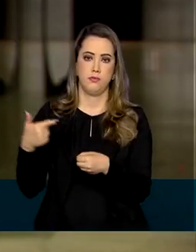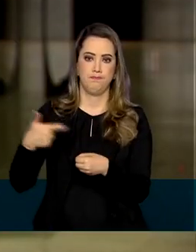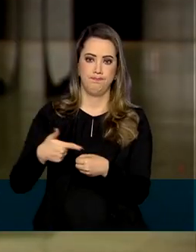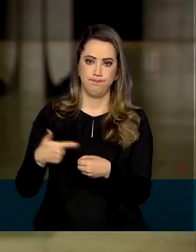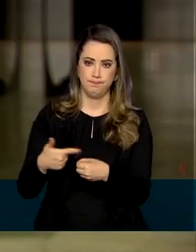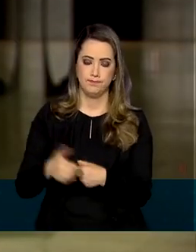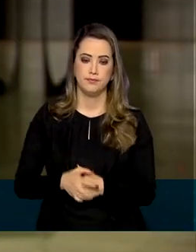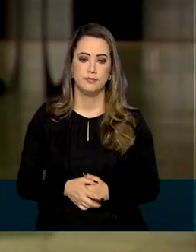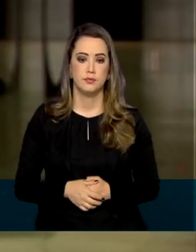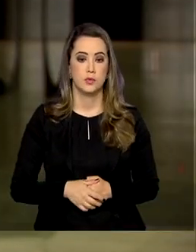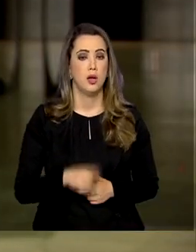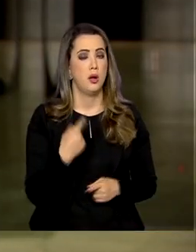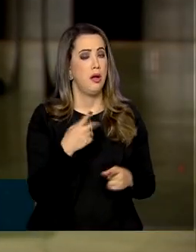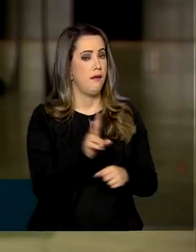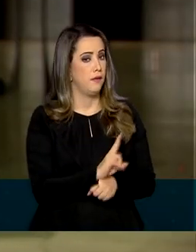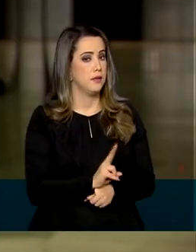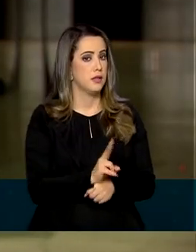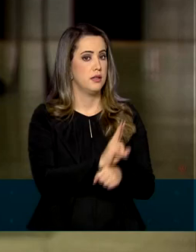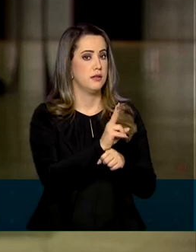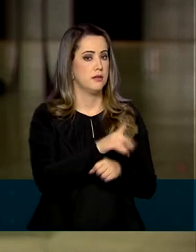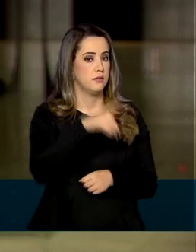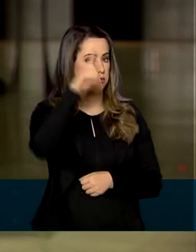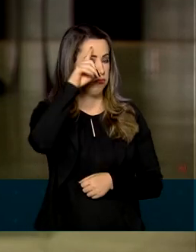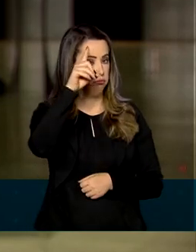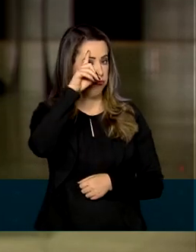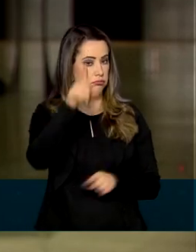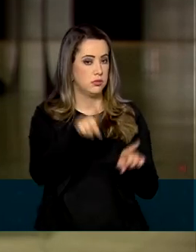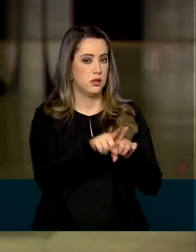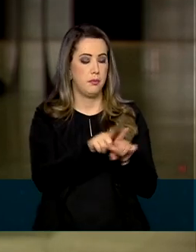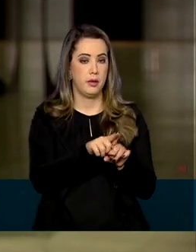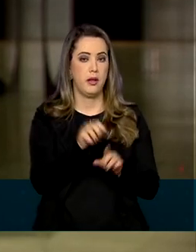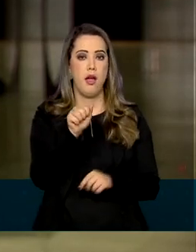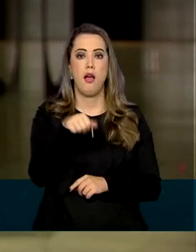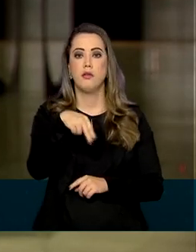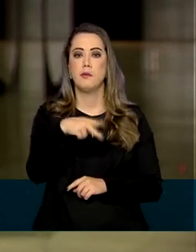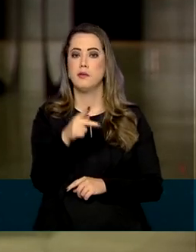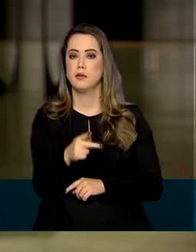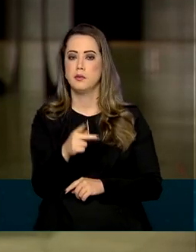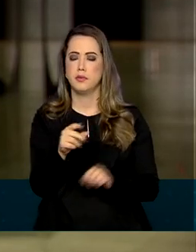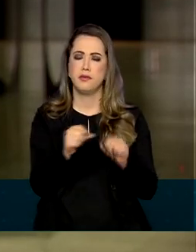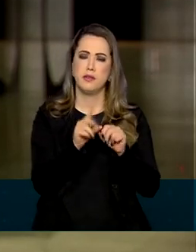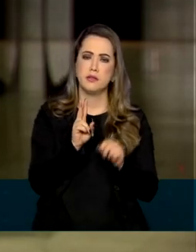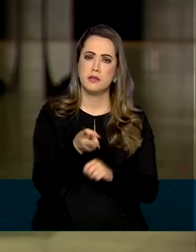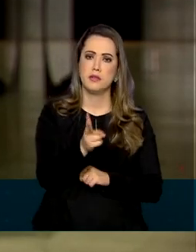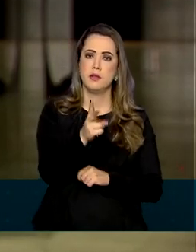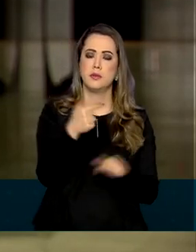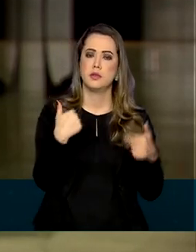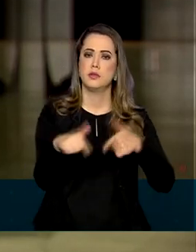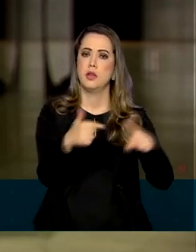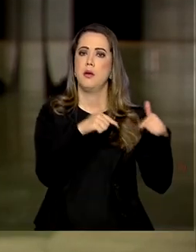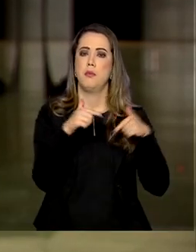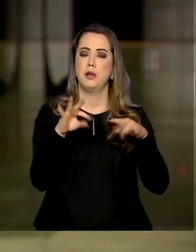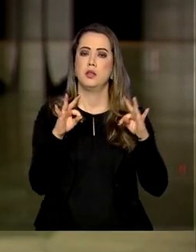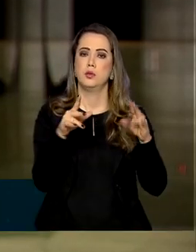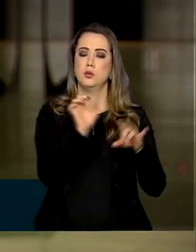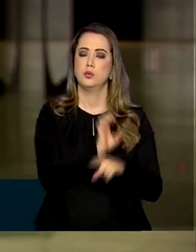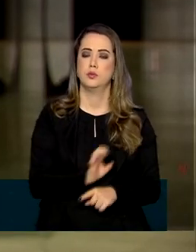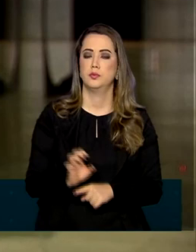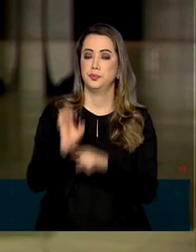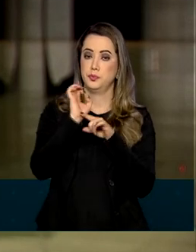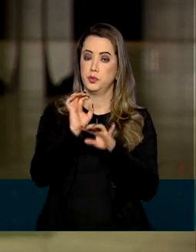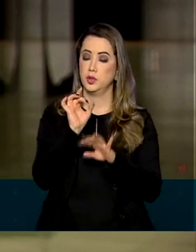Além das fiscalizações de rotina, a ANP realiza periodicamente grandes operações em todos os estados.